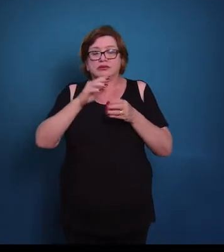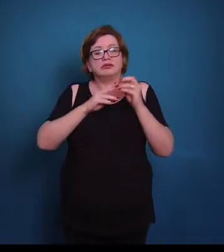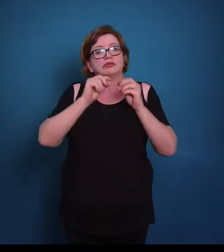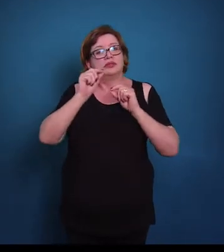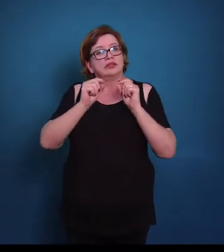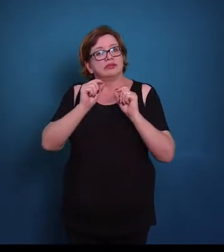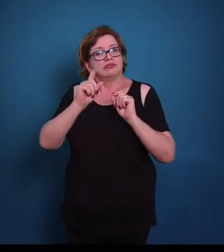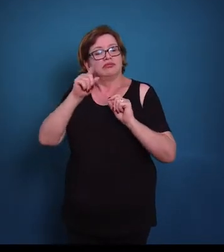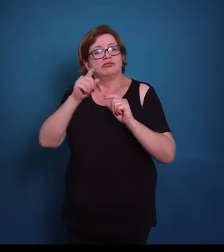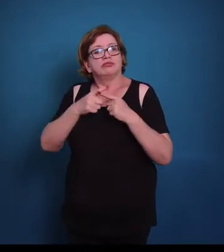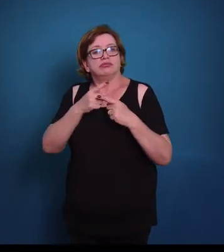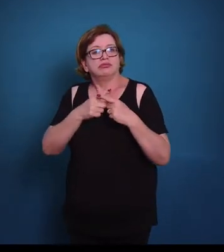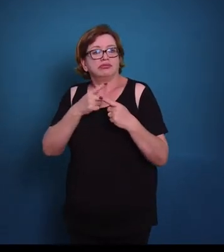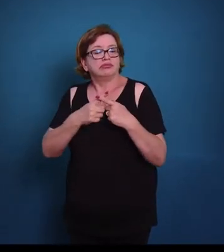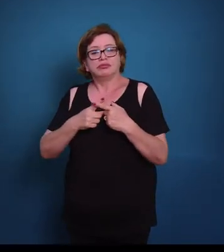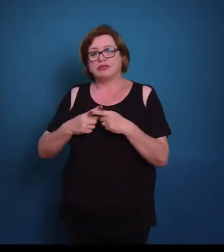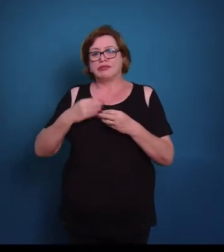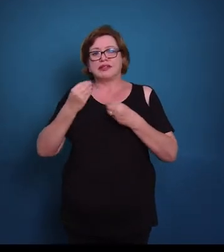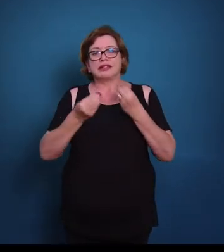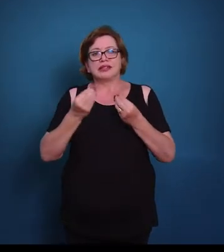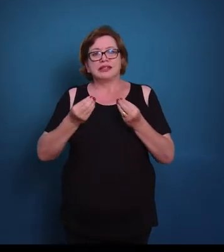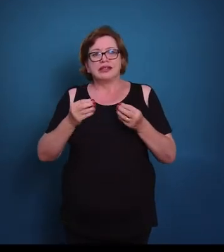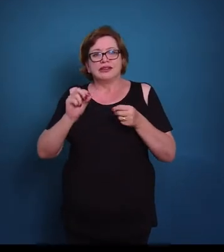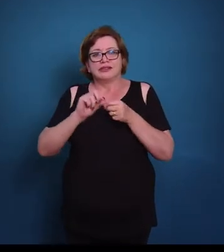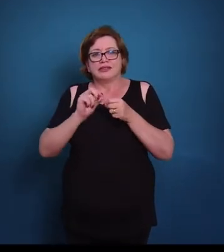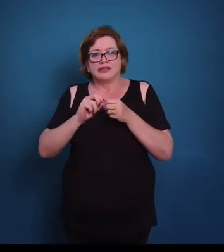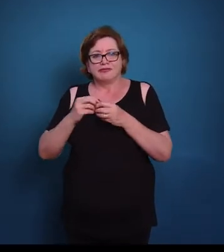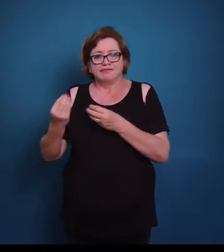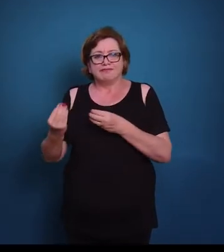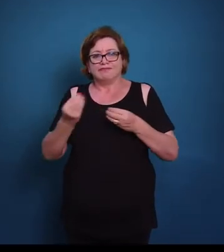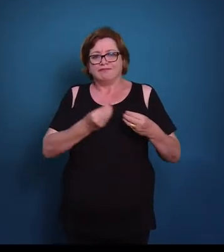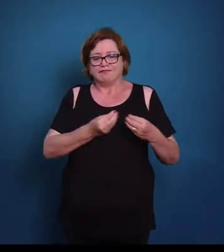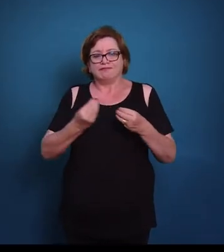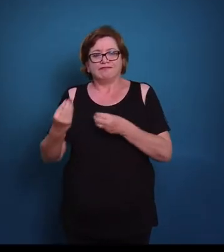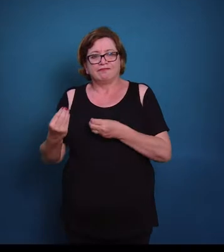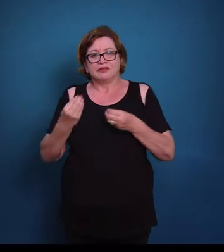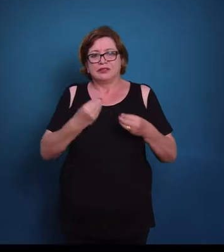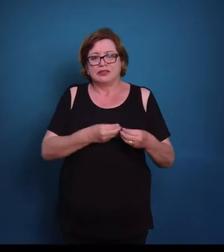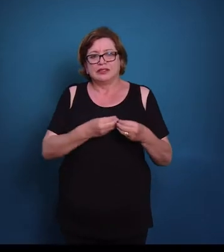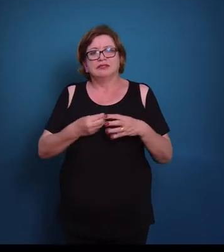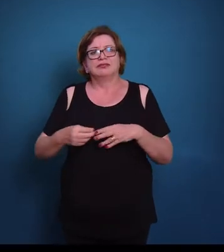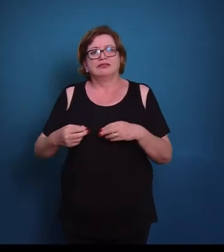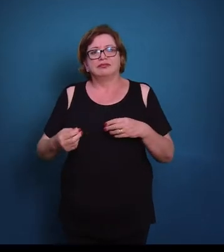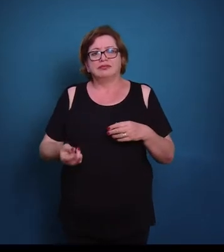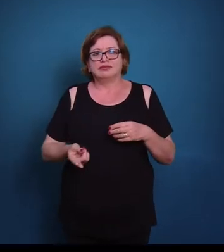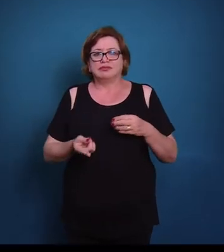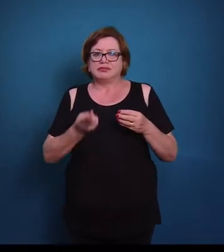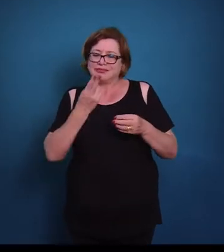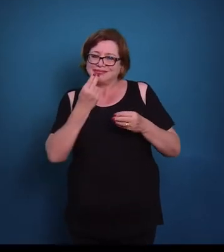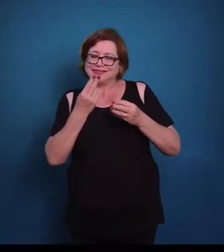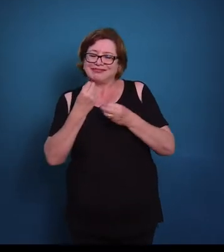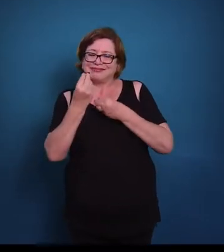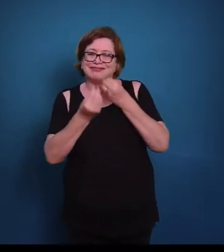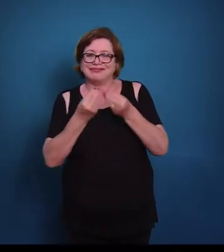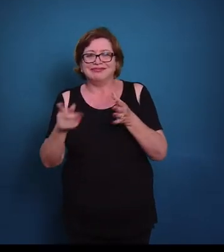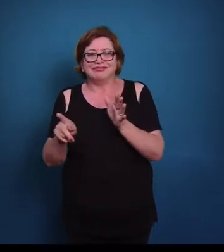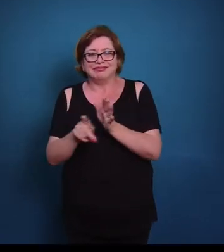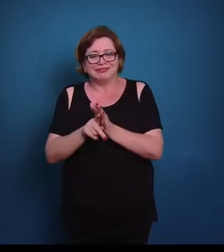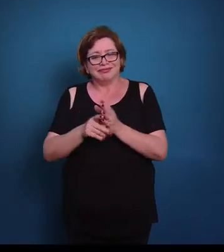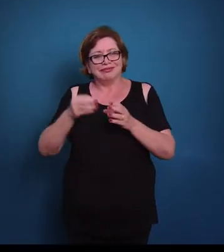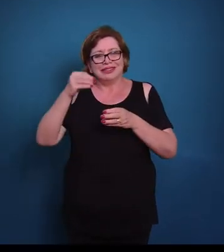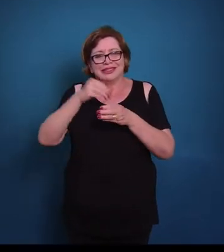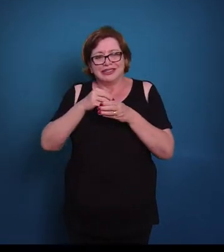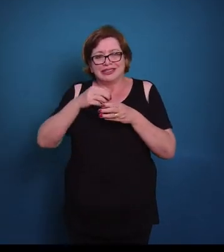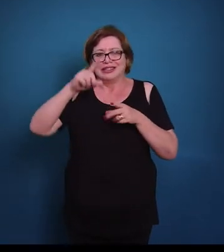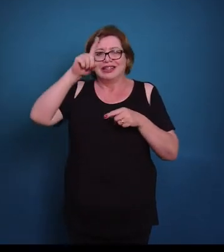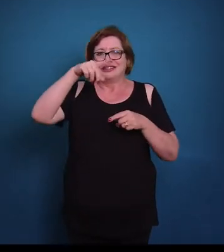porque é ele que vai permitir a nutrição da cartilagem, já que a nutrição vai ser por